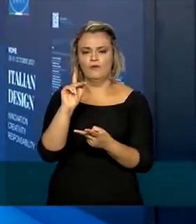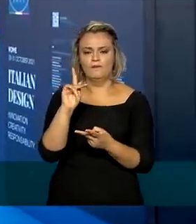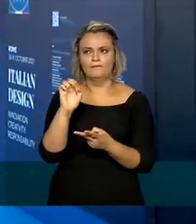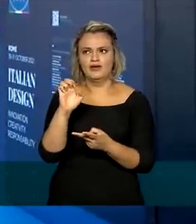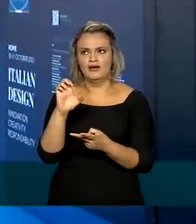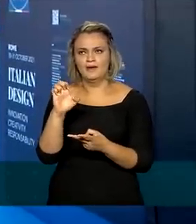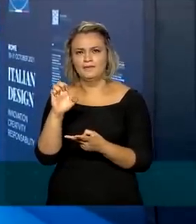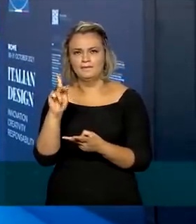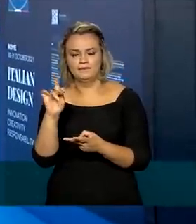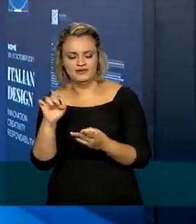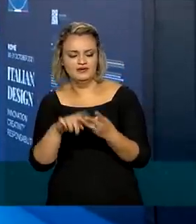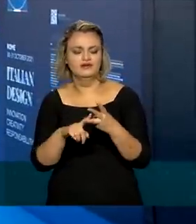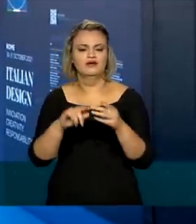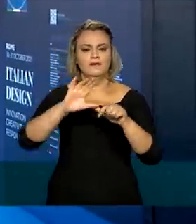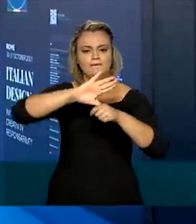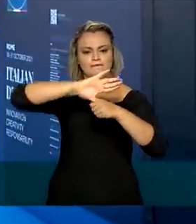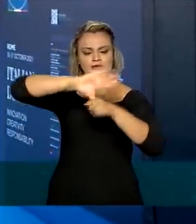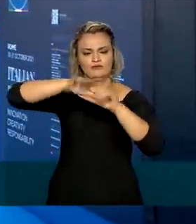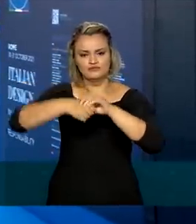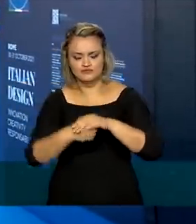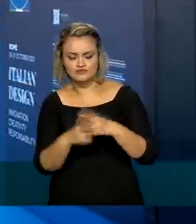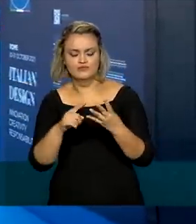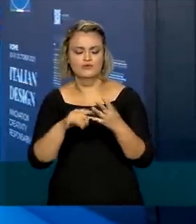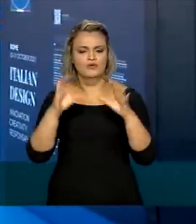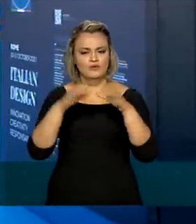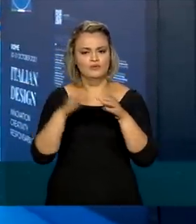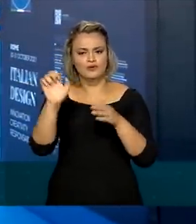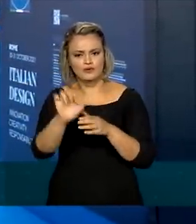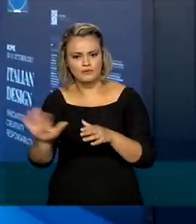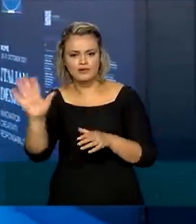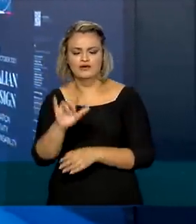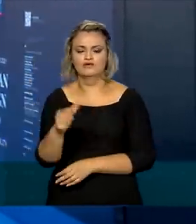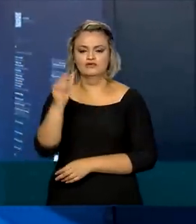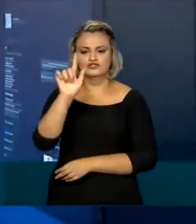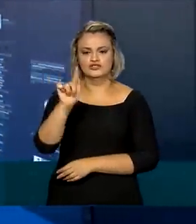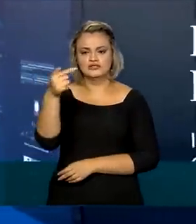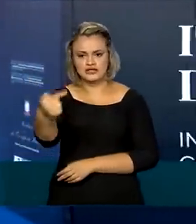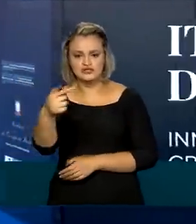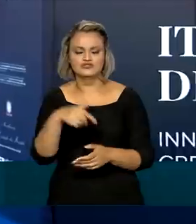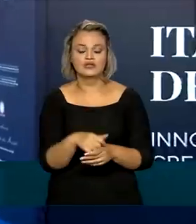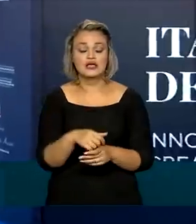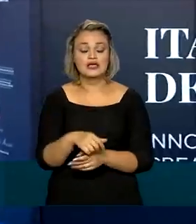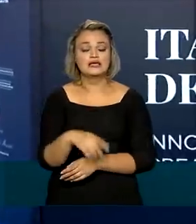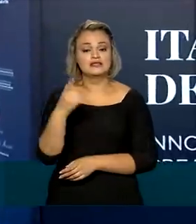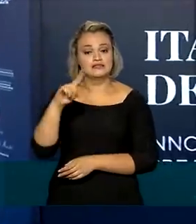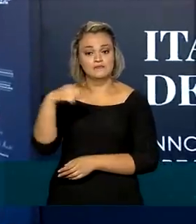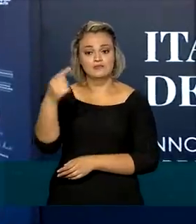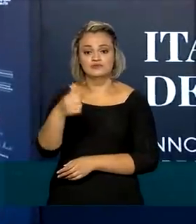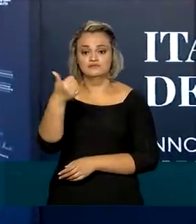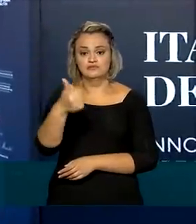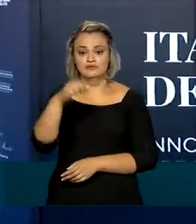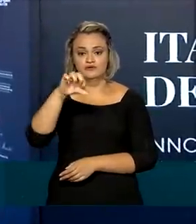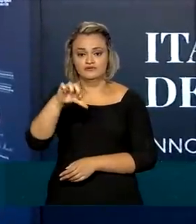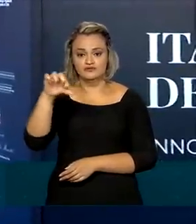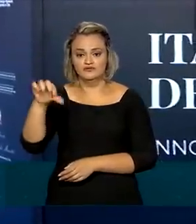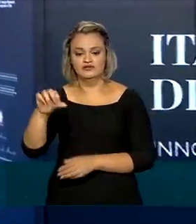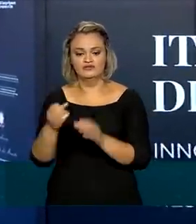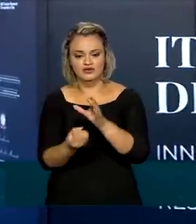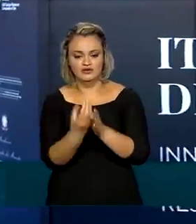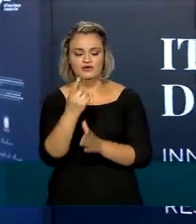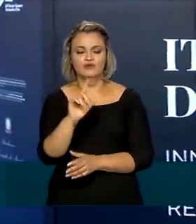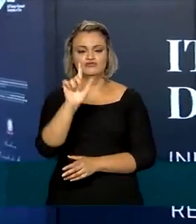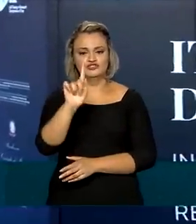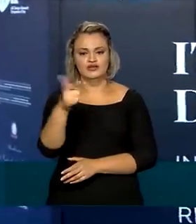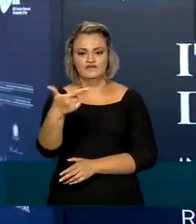OCDE, Mercosul, NAFTA, União Europeia, G7 e, em 1999, o G20, onde em um